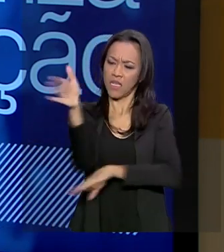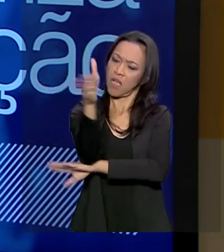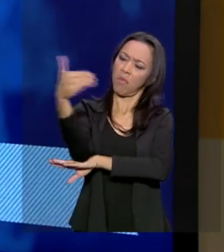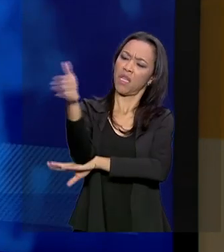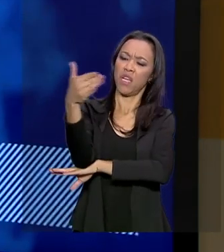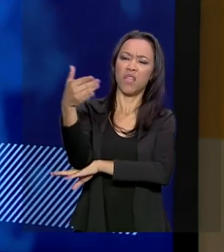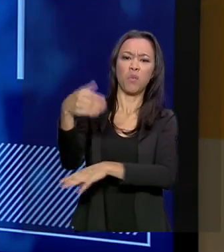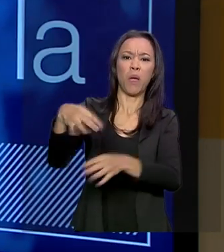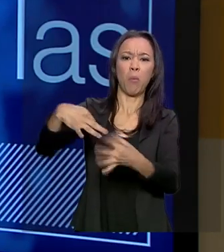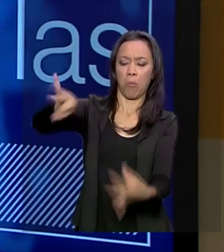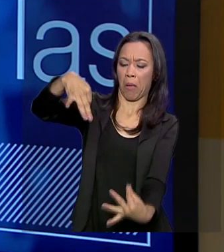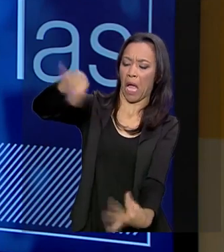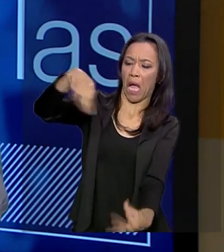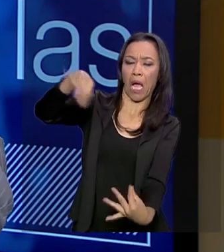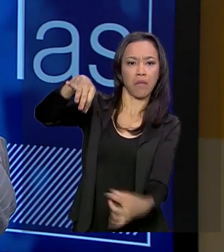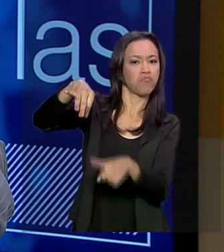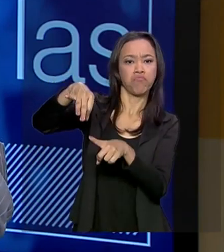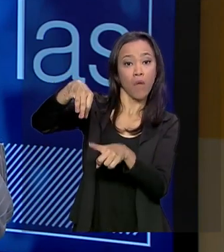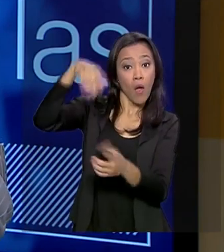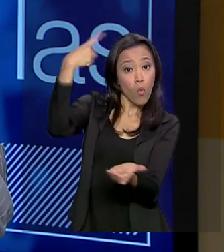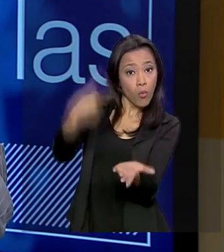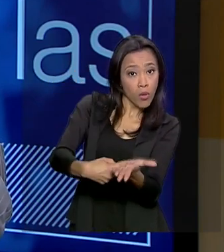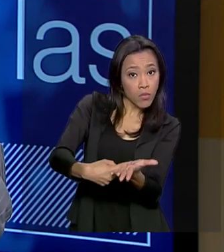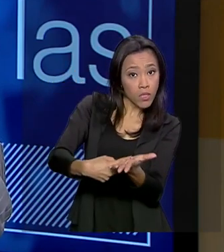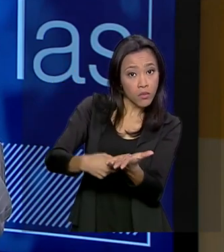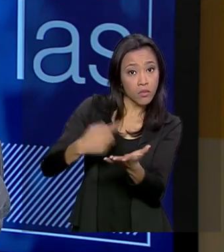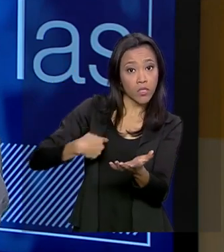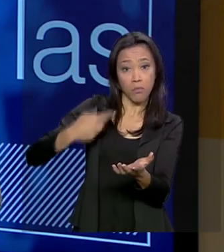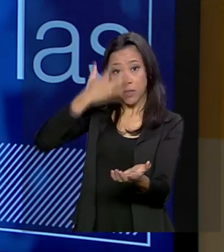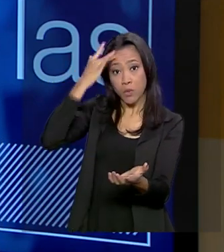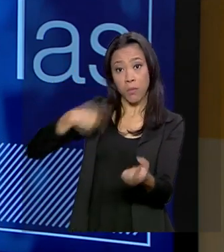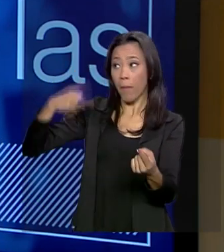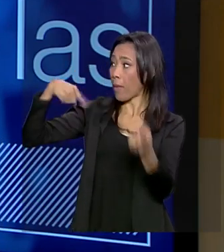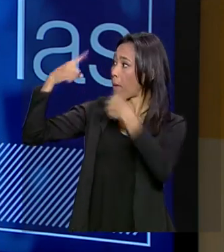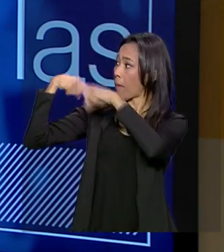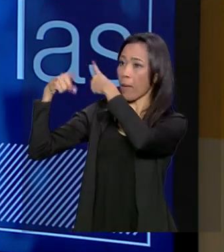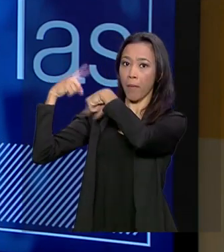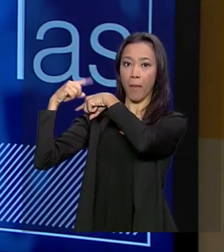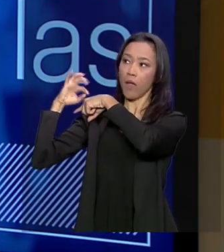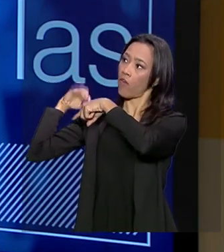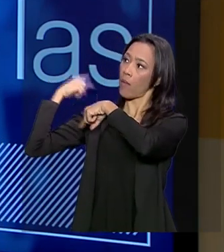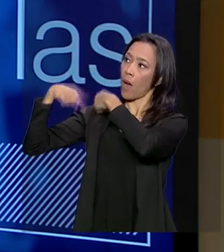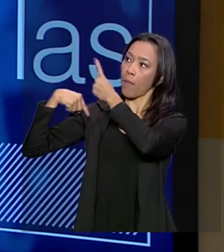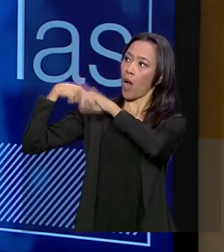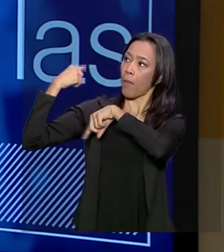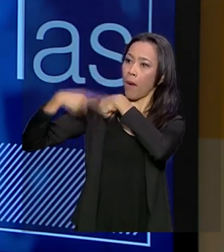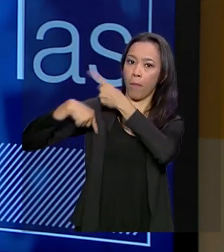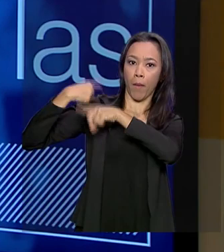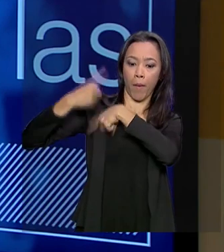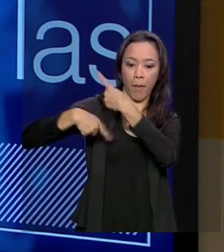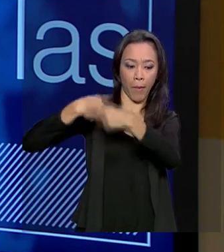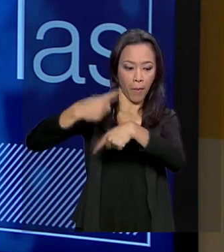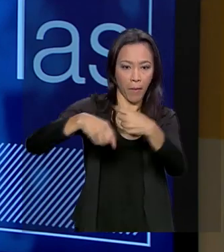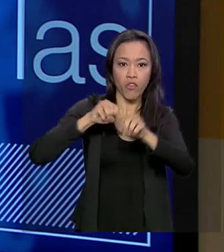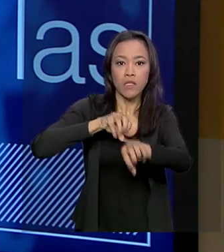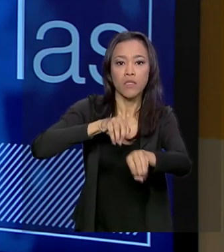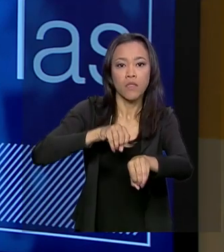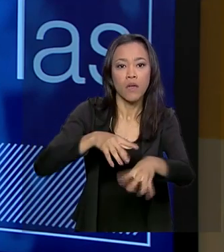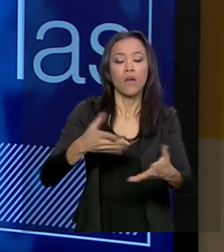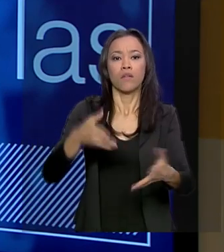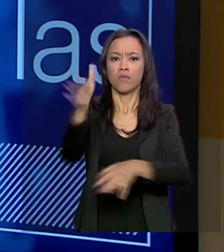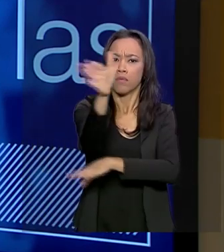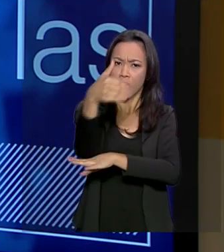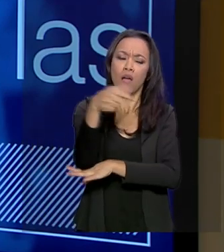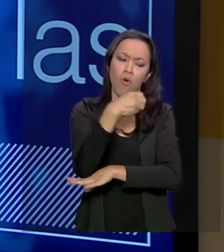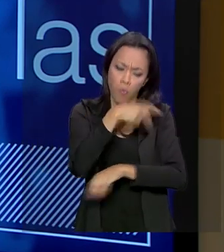pedaço de pano, é um pacto das gerações passadas, que passaram para as nossas gerações um país que funciona. Com todas as